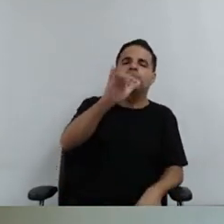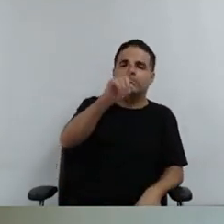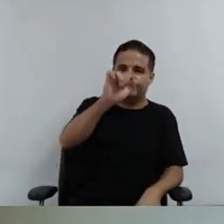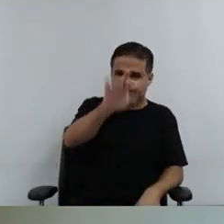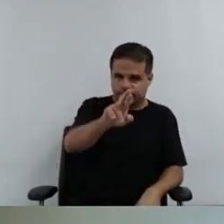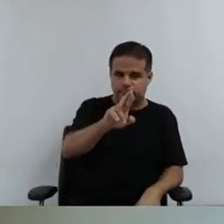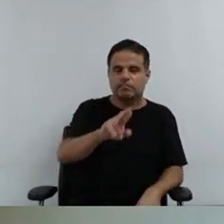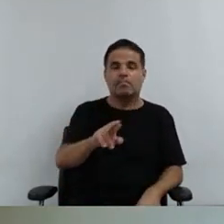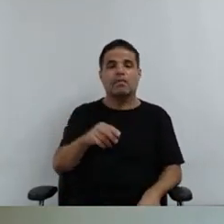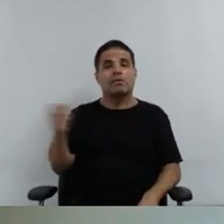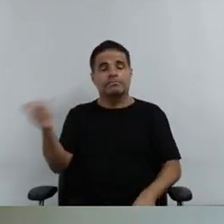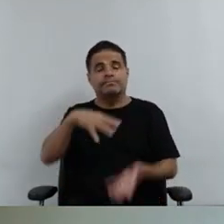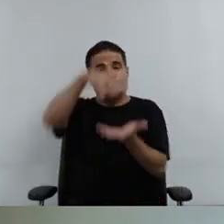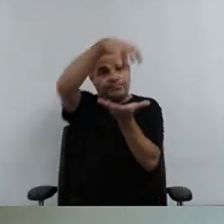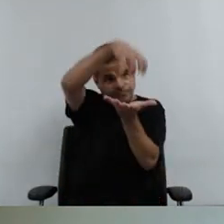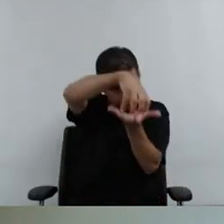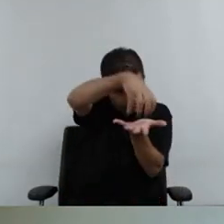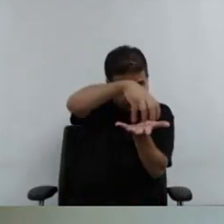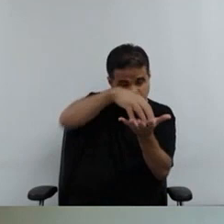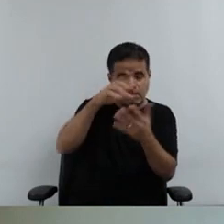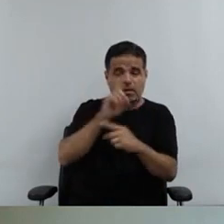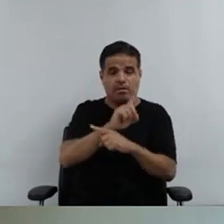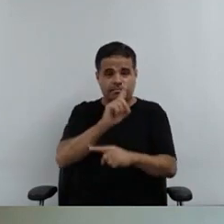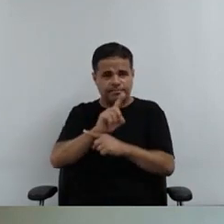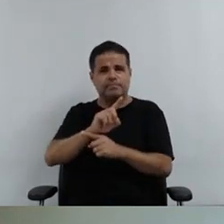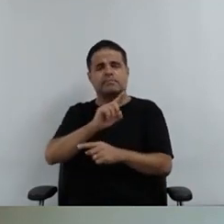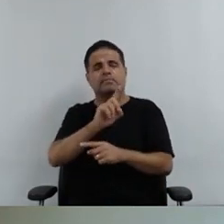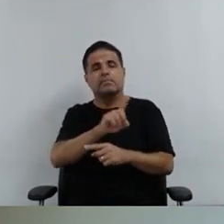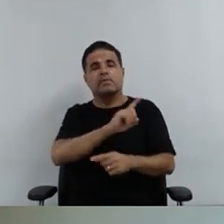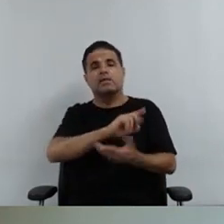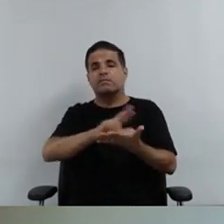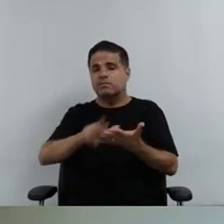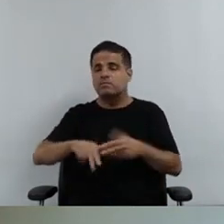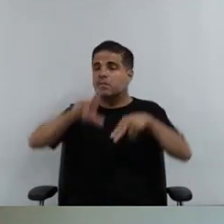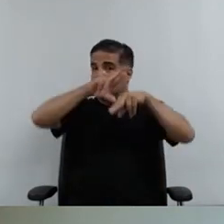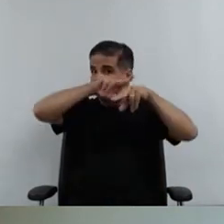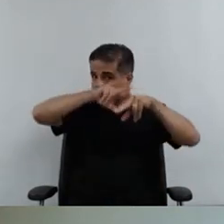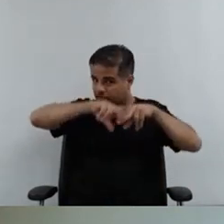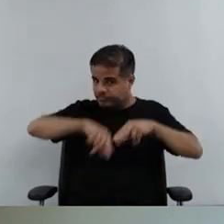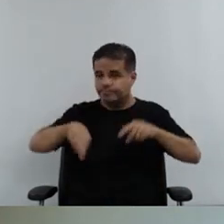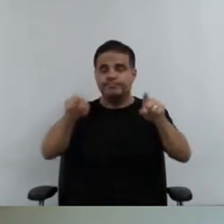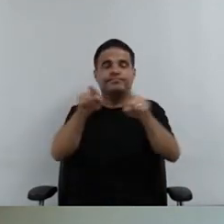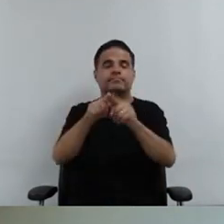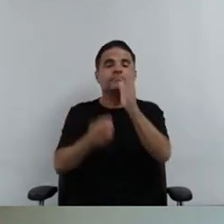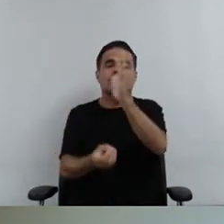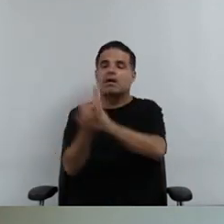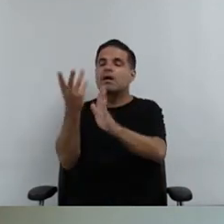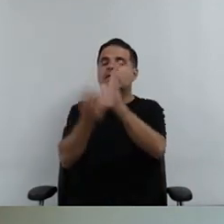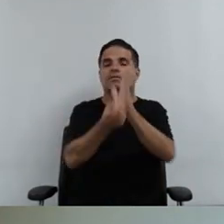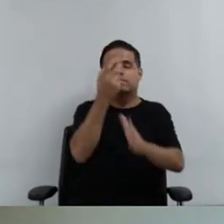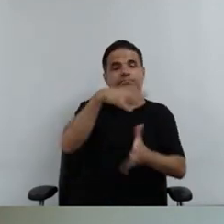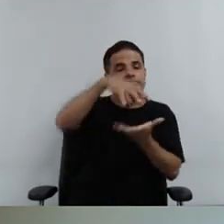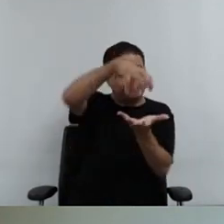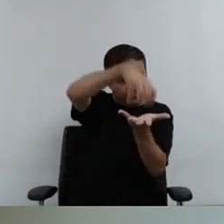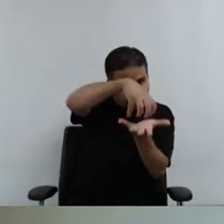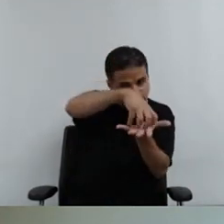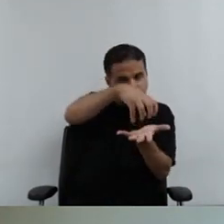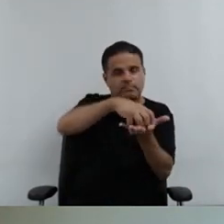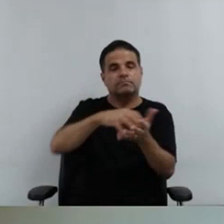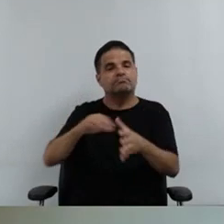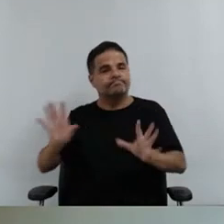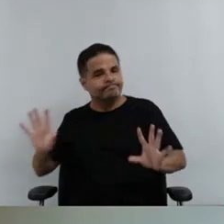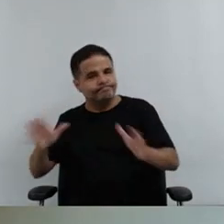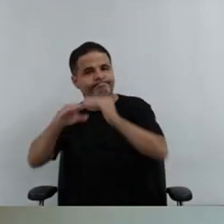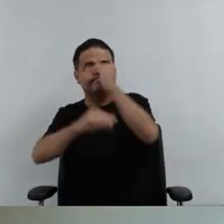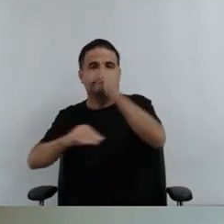manutenção do Núcleo Especializado de Defesa da Diversidade Sexual e de Gênero e a criação do Núcleo Especializado de Promoção